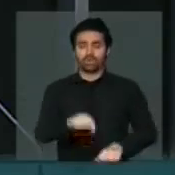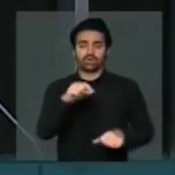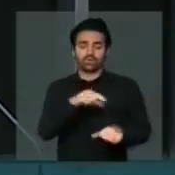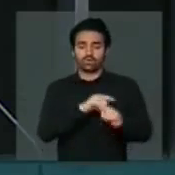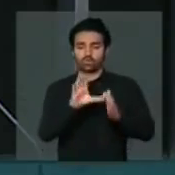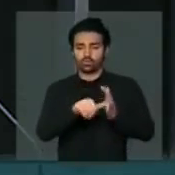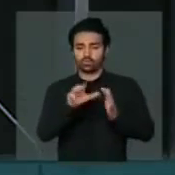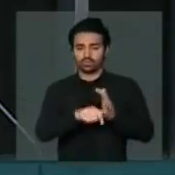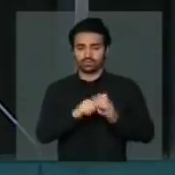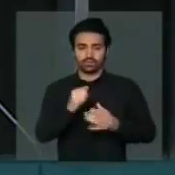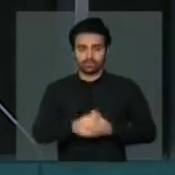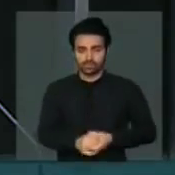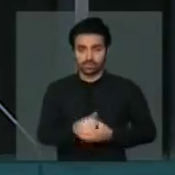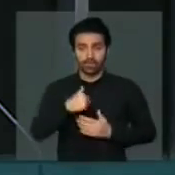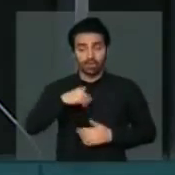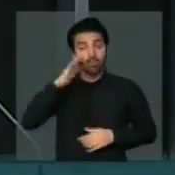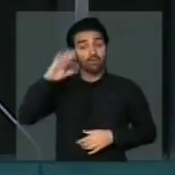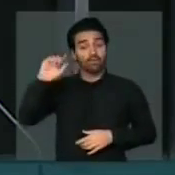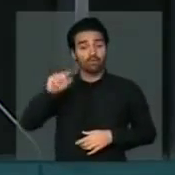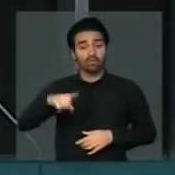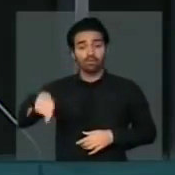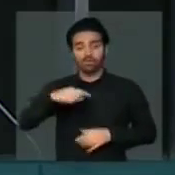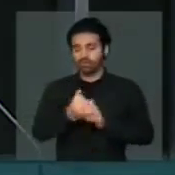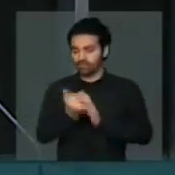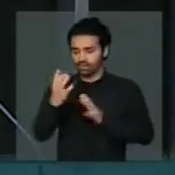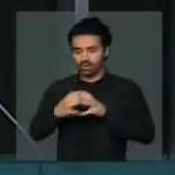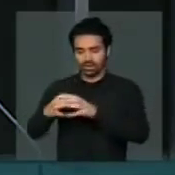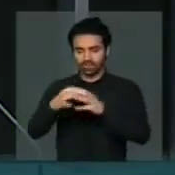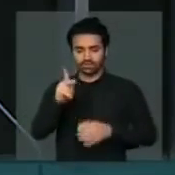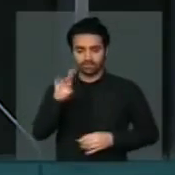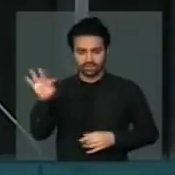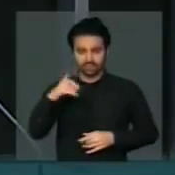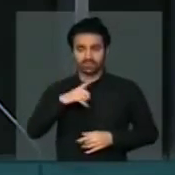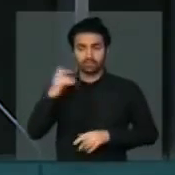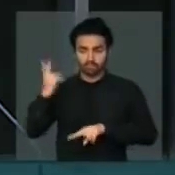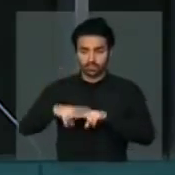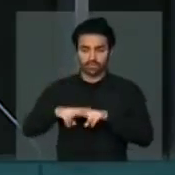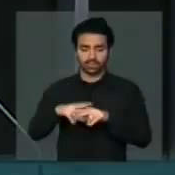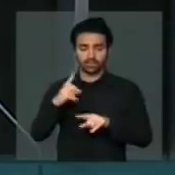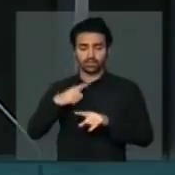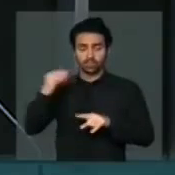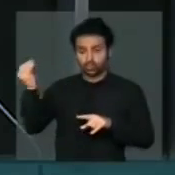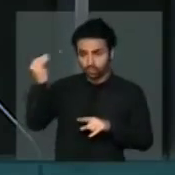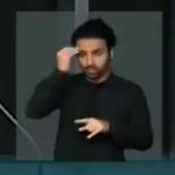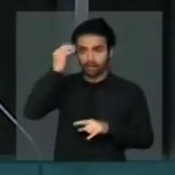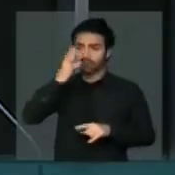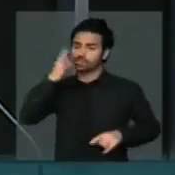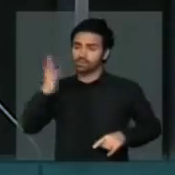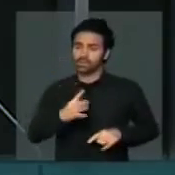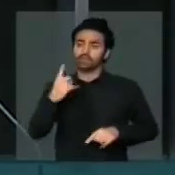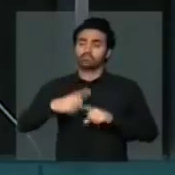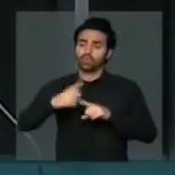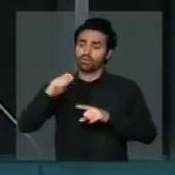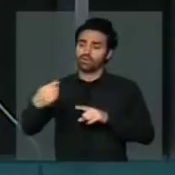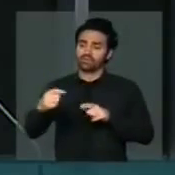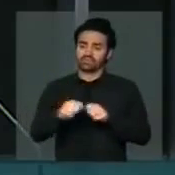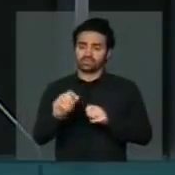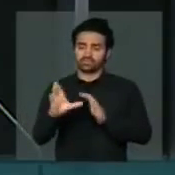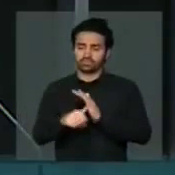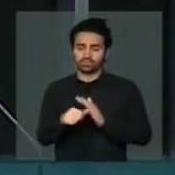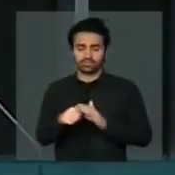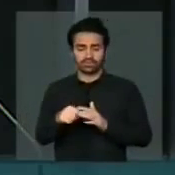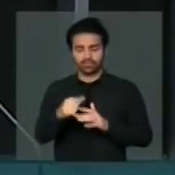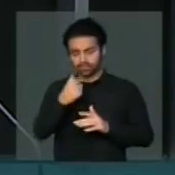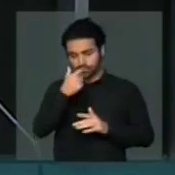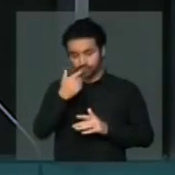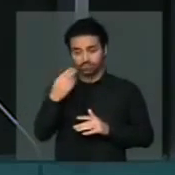bancada que tem diversos integrantes do Partido dos Trabalhadores presos, culpados, condenados por corrupção. Em breve nós teremos